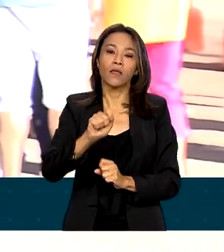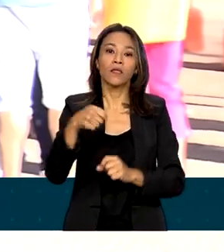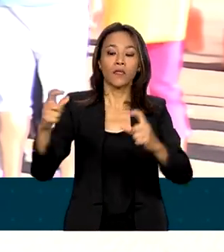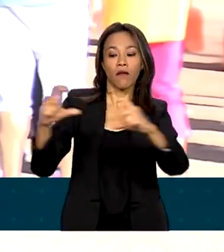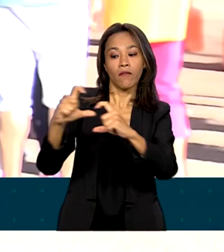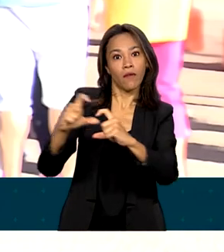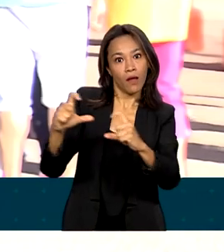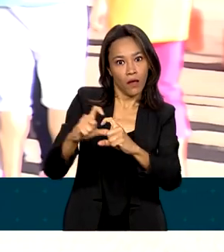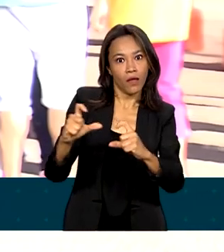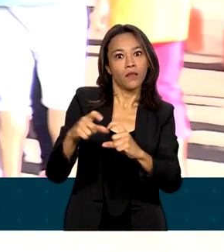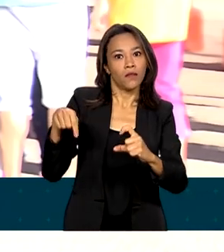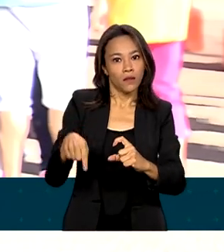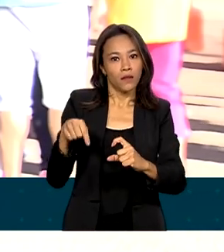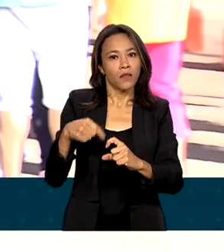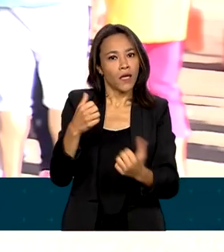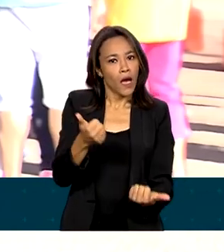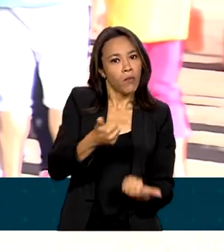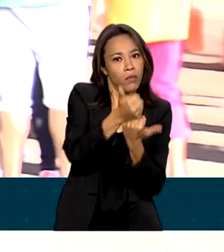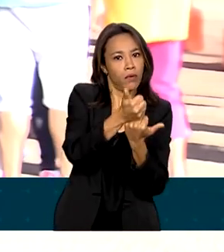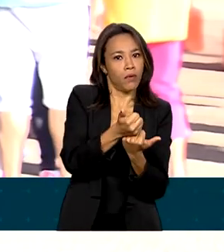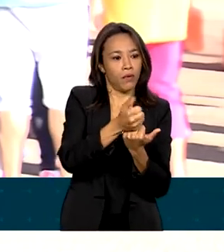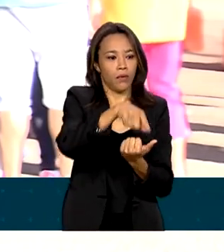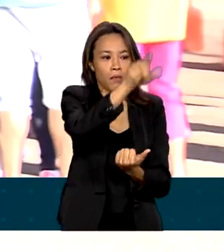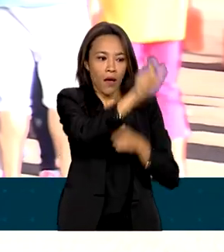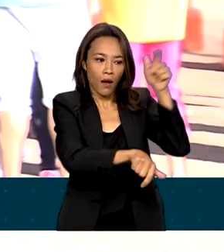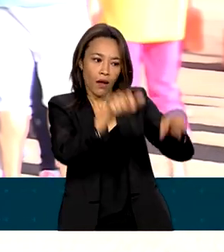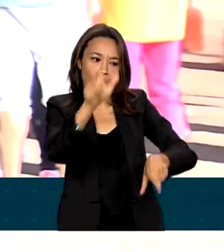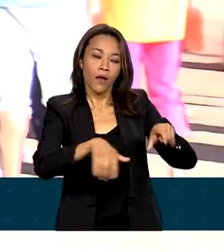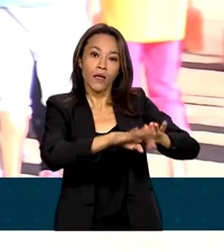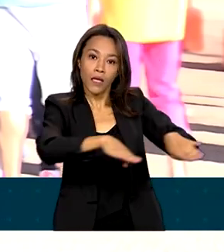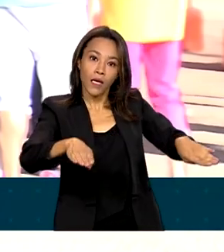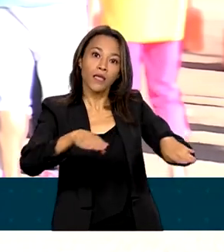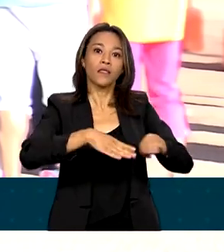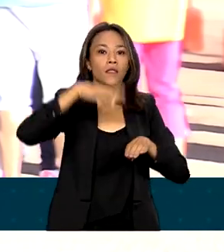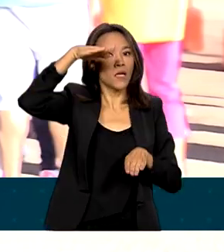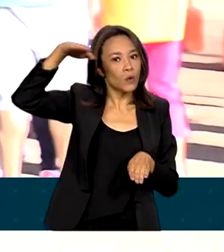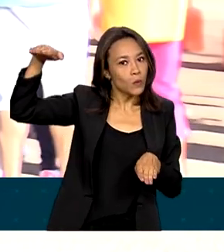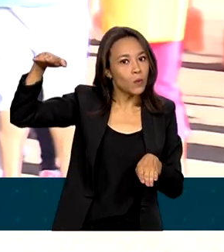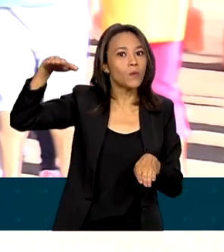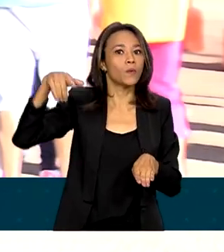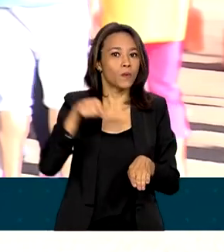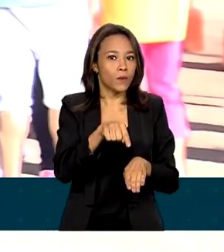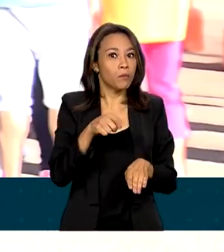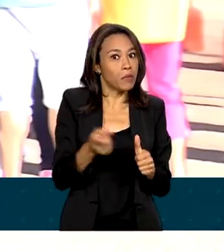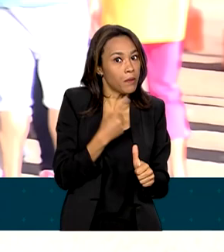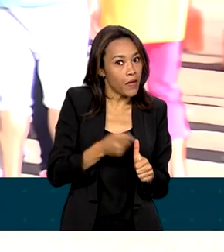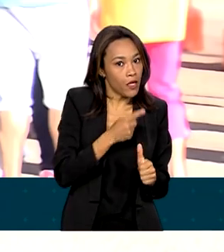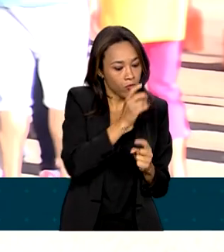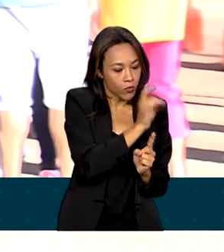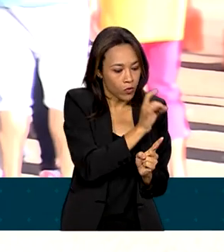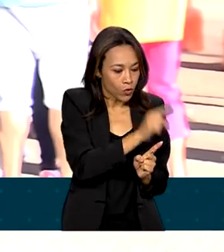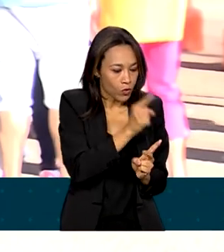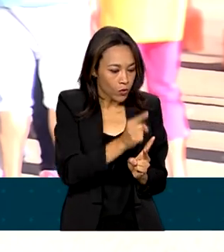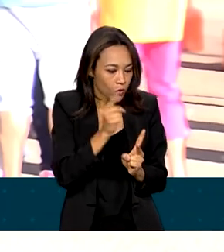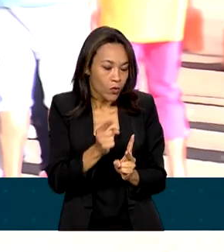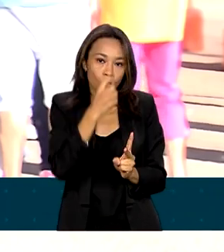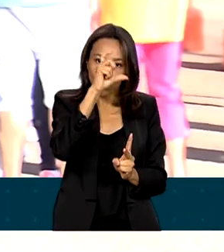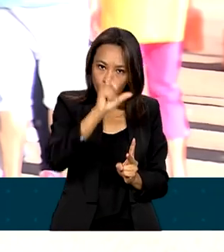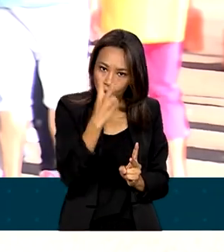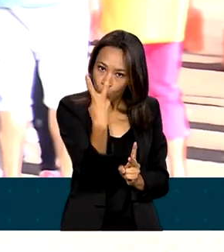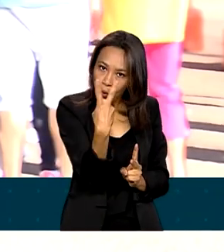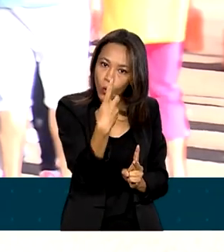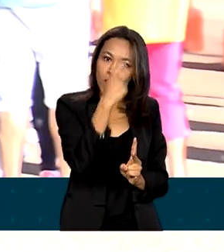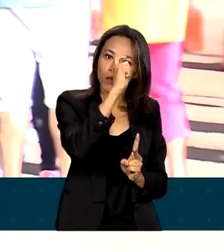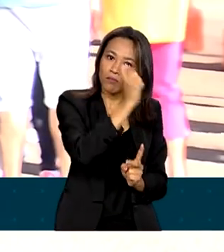dose única de reforço para adultos e crianças após dois meses da conclusão do esquema vacinal com duas doses ou